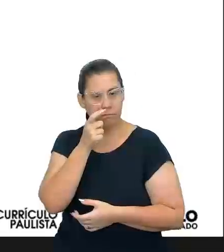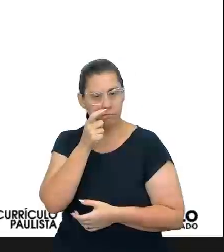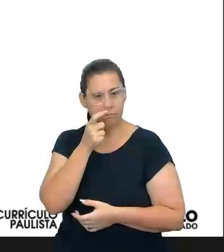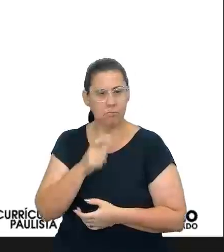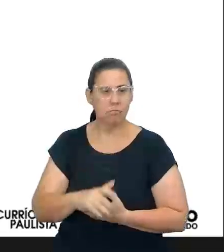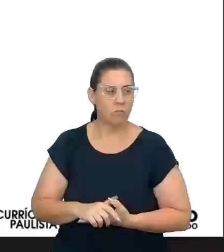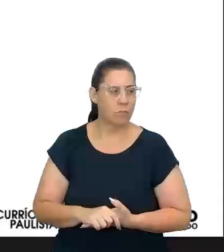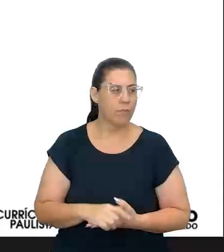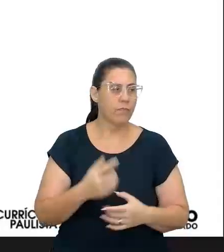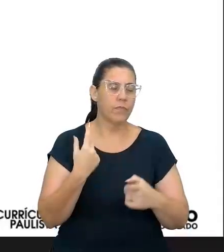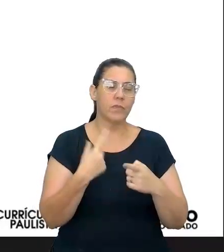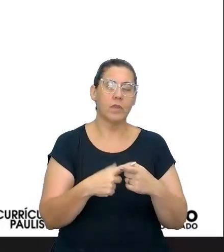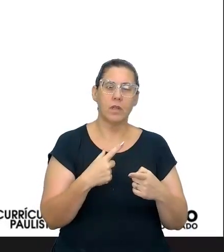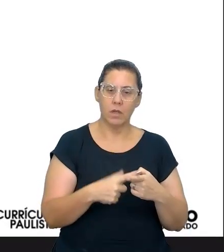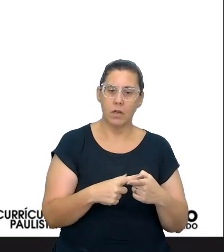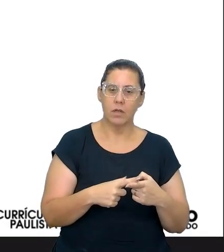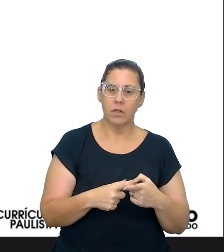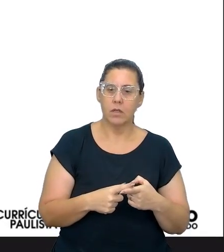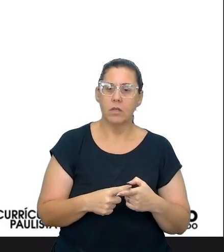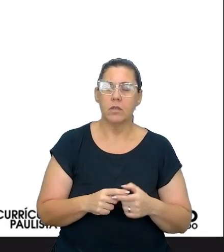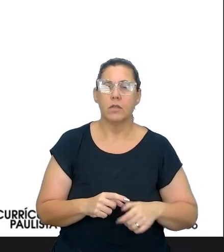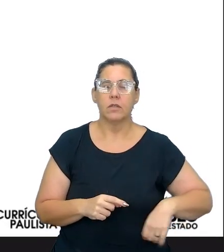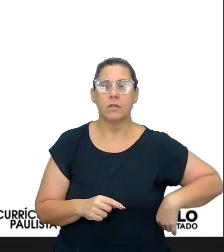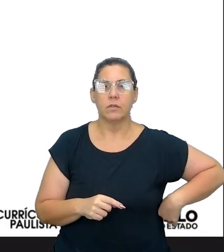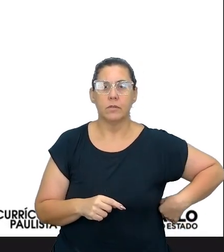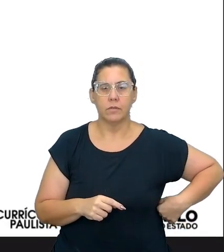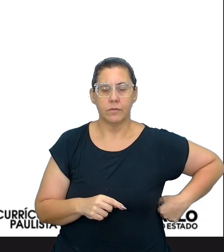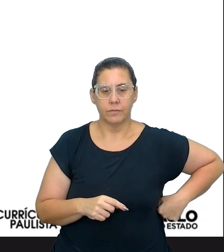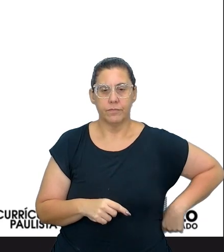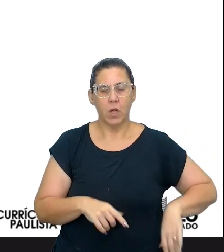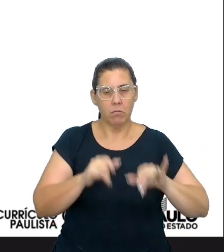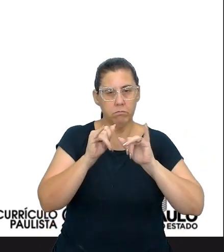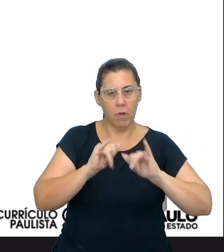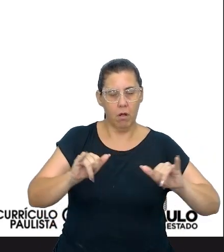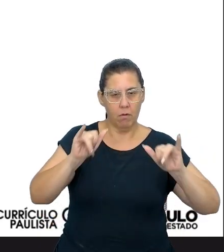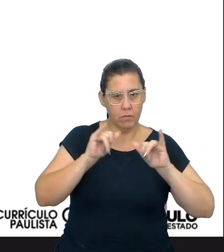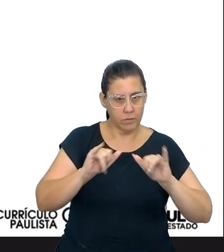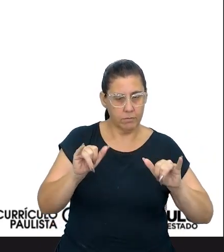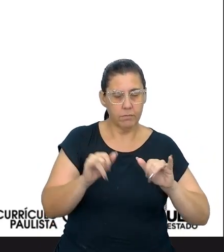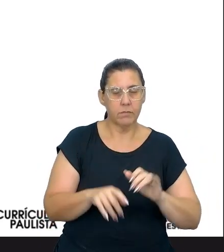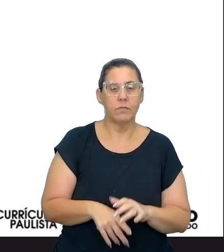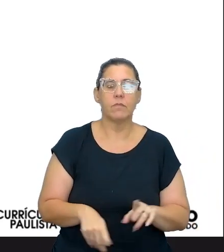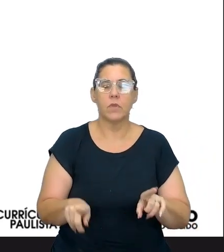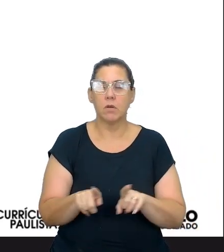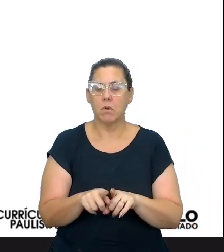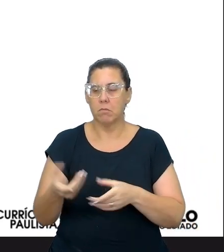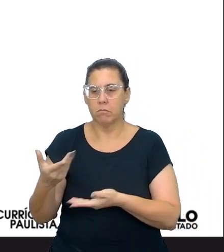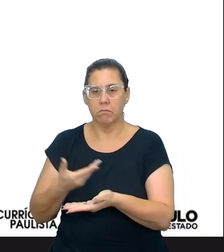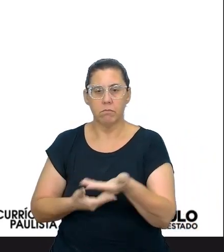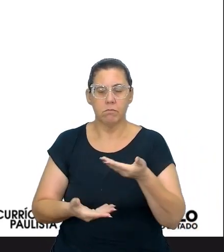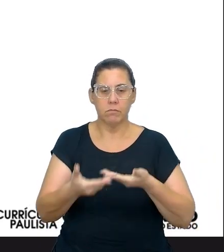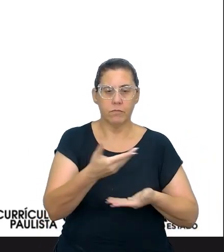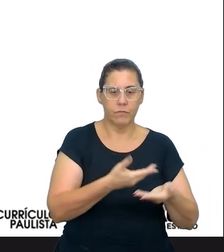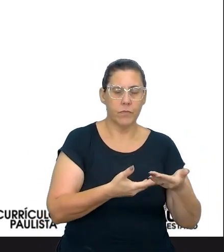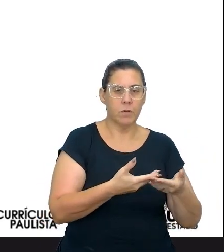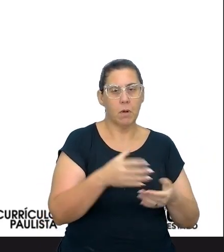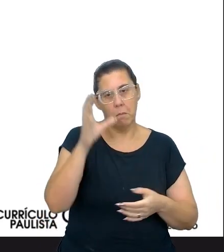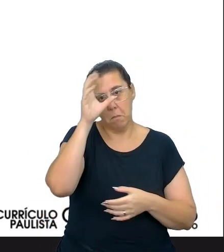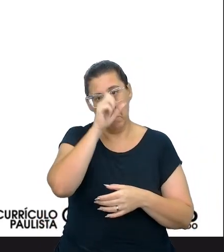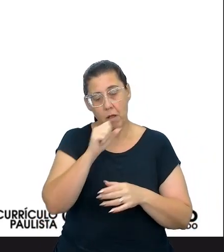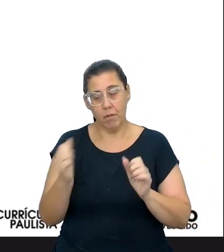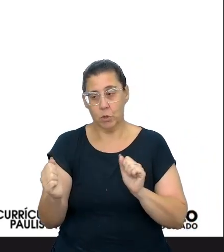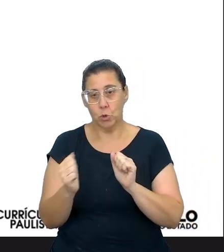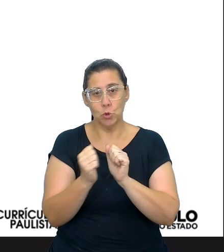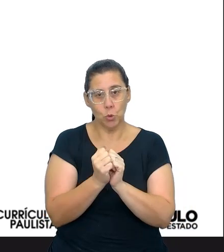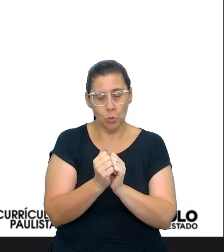porque vai haver a circulação de informações, a troca entre eles a favor de aprendizagem.